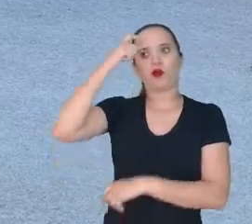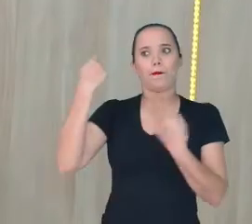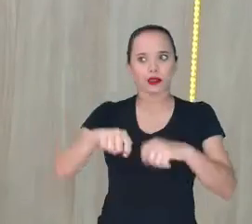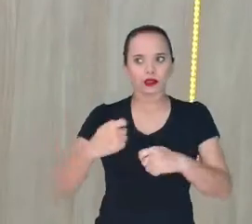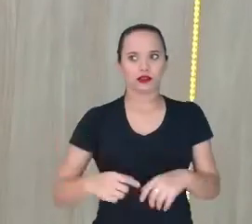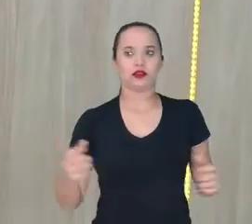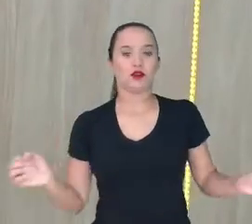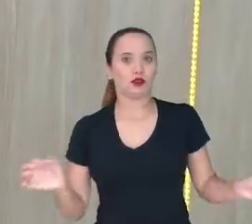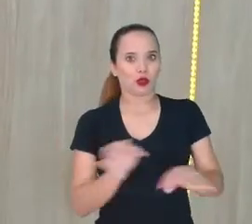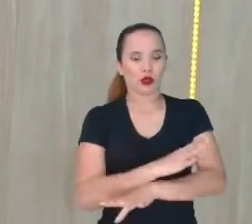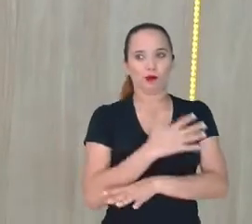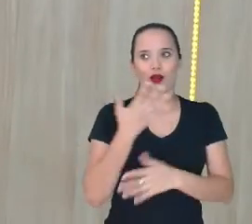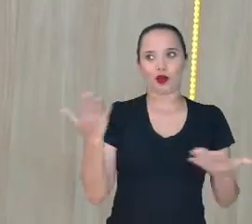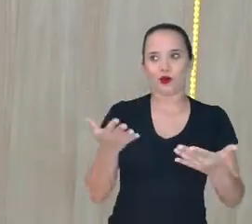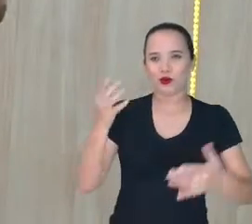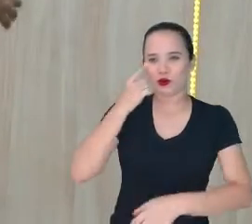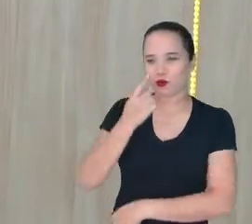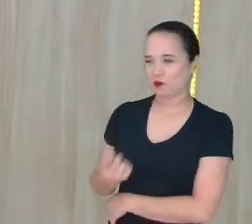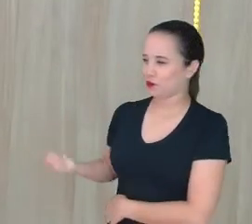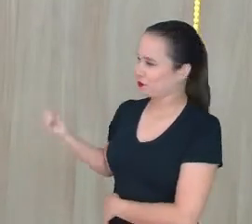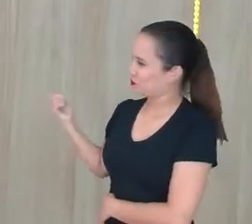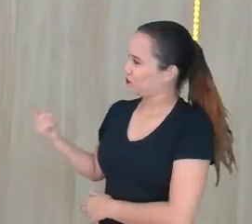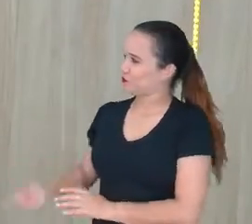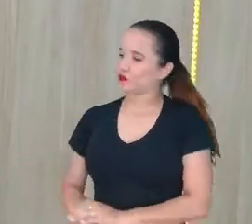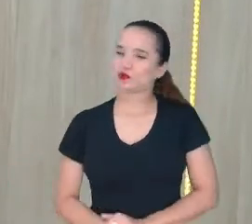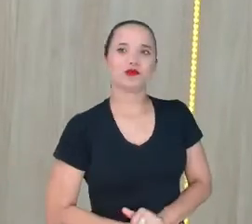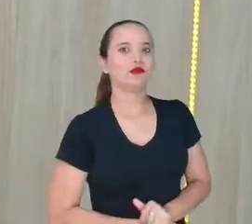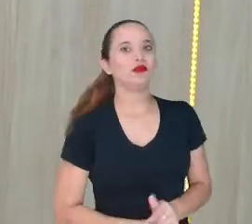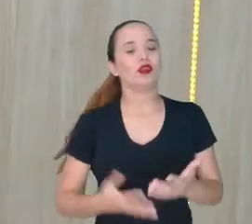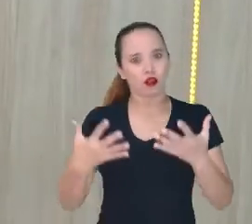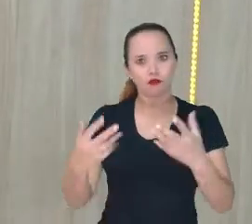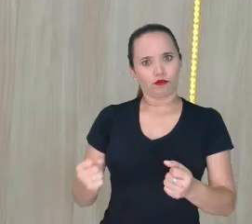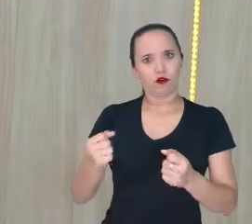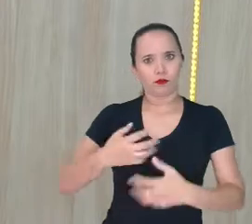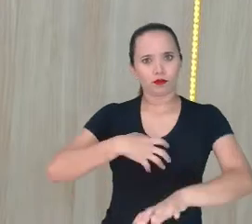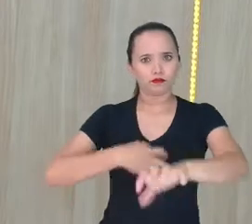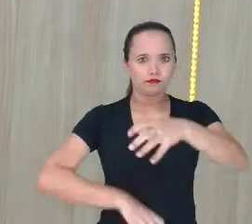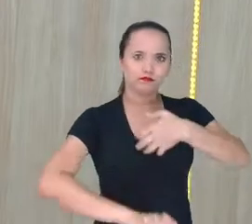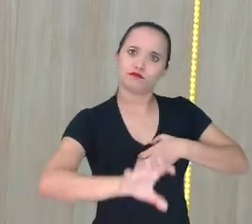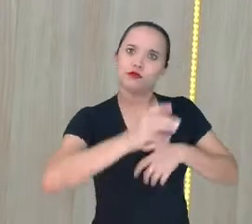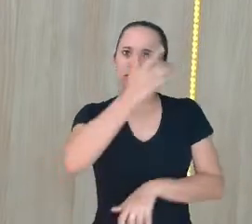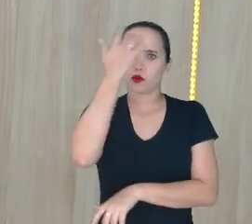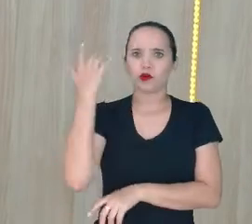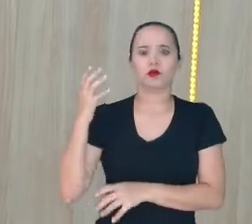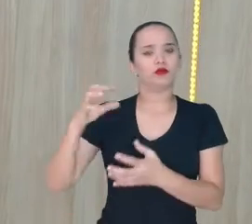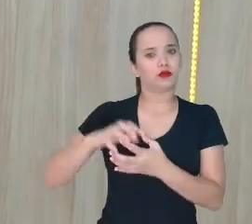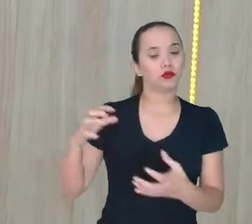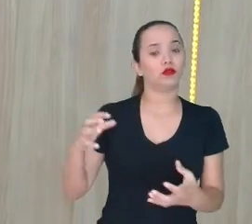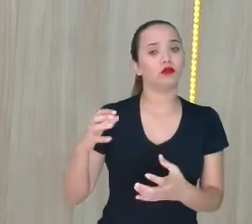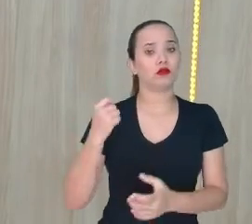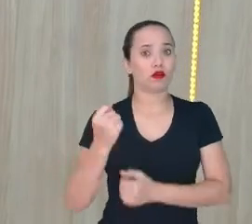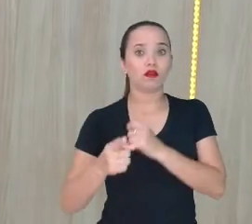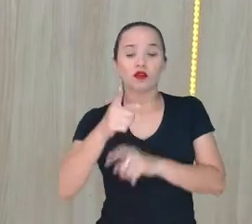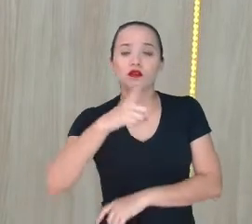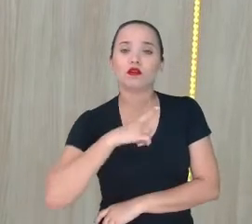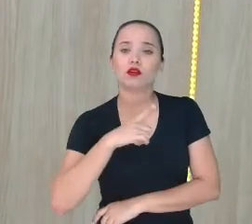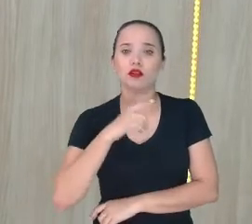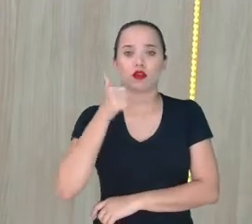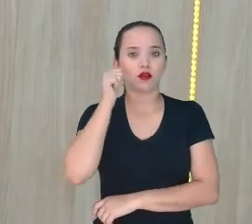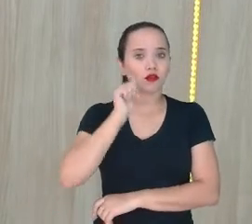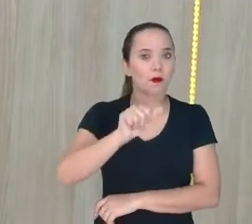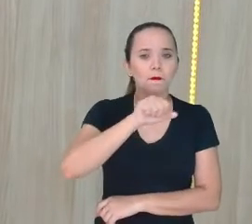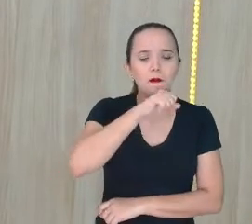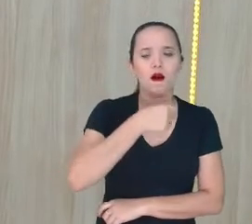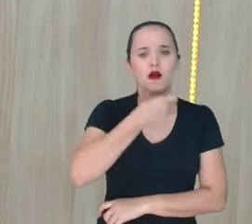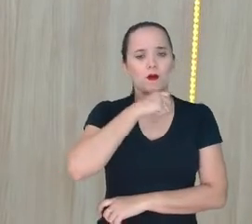Juninho Vamos embora Pra outra câmera Opa Então Vamos ter mais empatia Com a pessoa idosa Você tem o seu pai A sua mãe